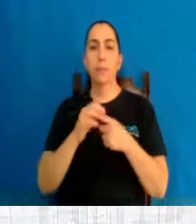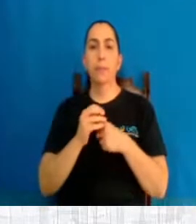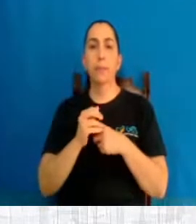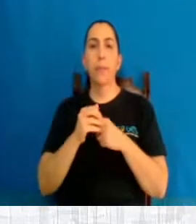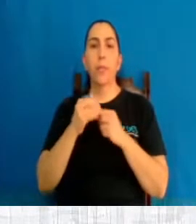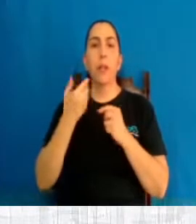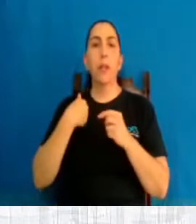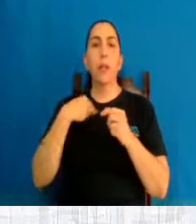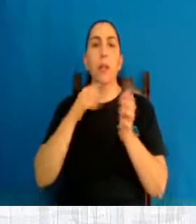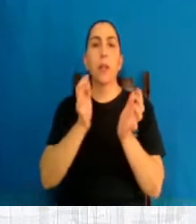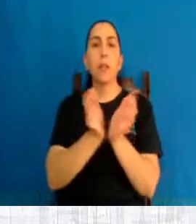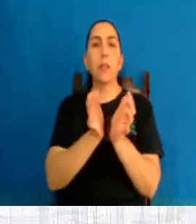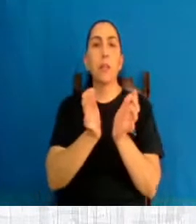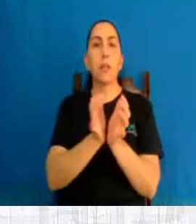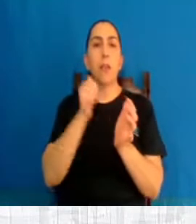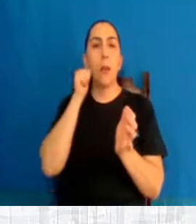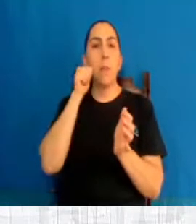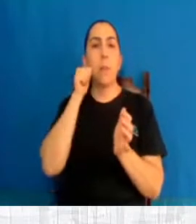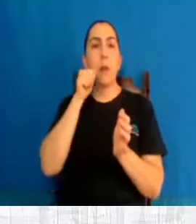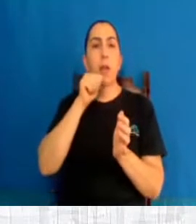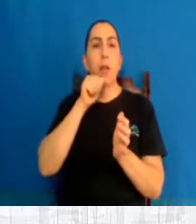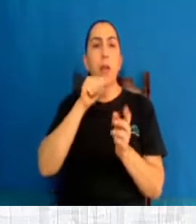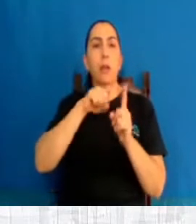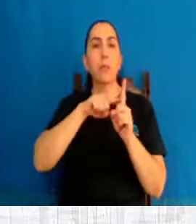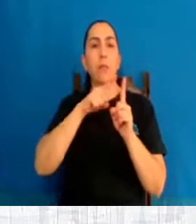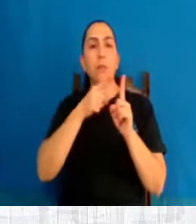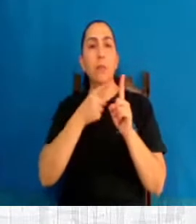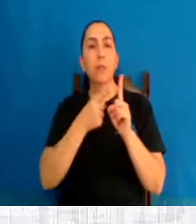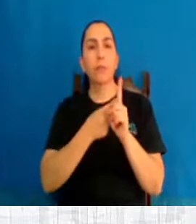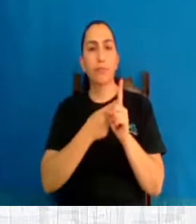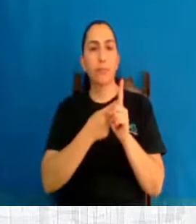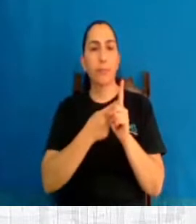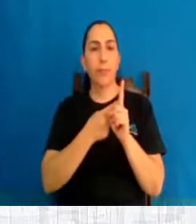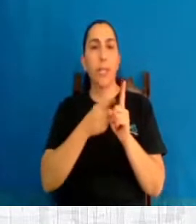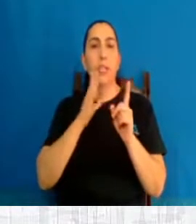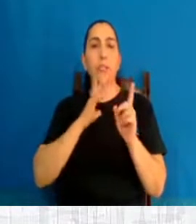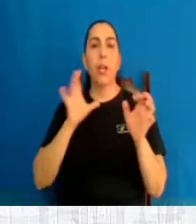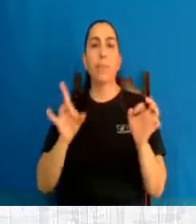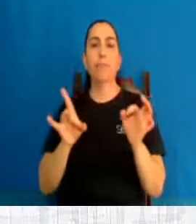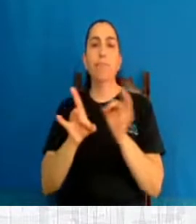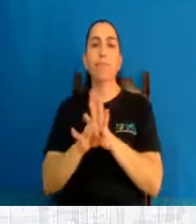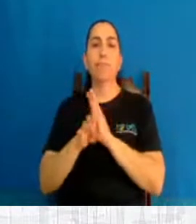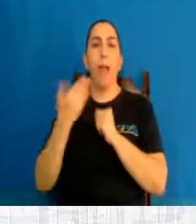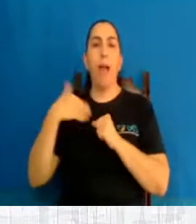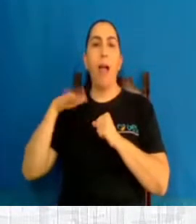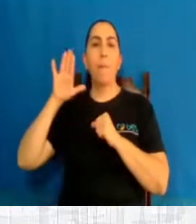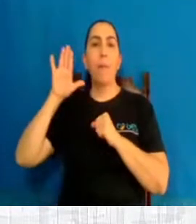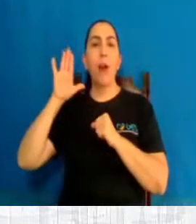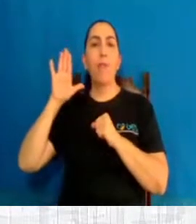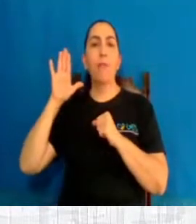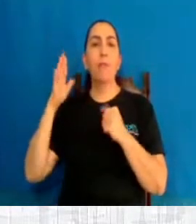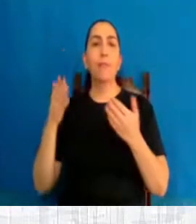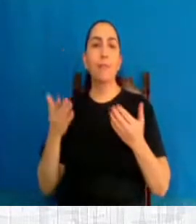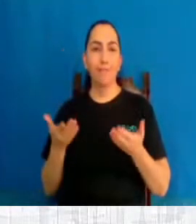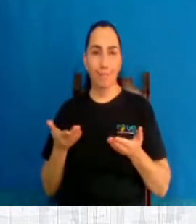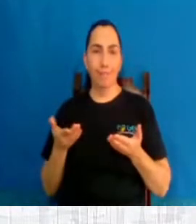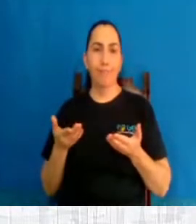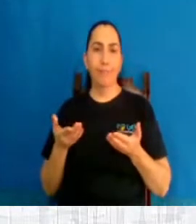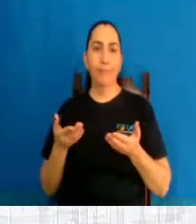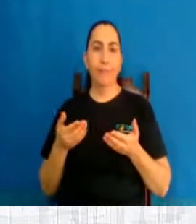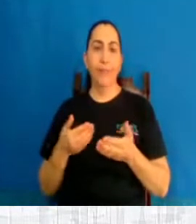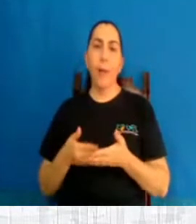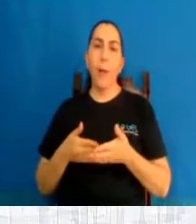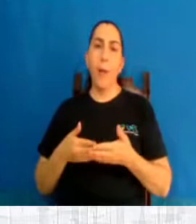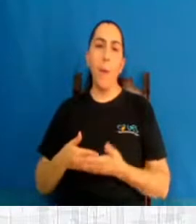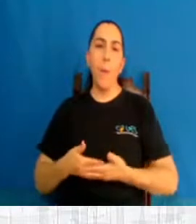Estatuto da Mulher Gestante. Eu falei pra ele, se tivesse tido esse título, já tinha sido aprovado. Mas se for colocar o Estatuto do Nascituro, aí o